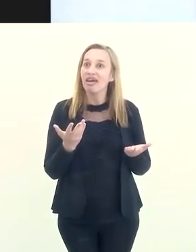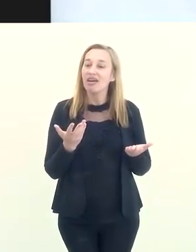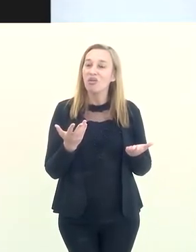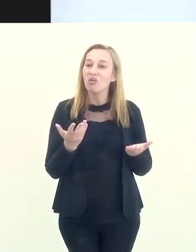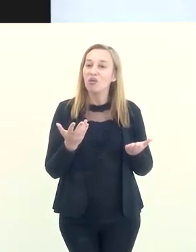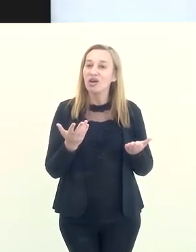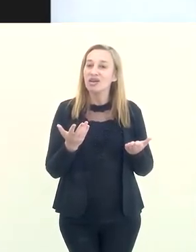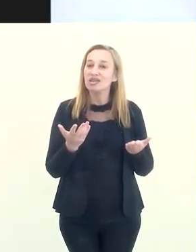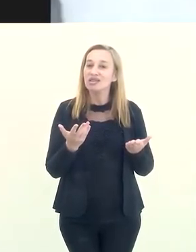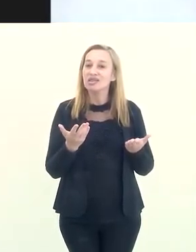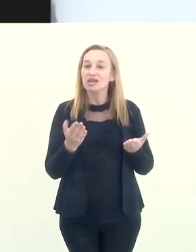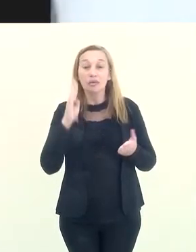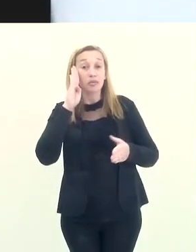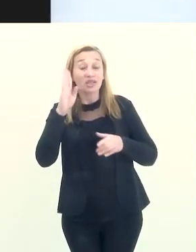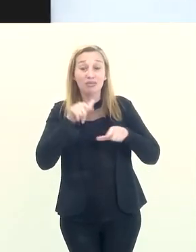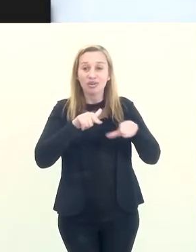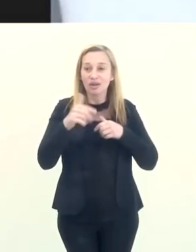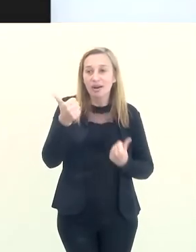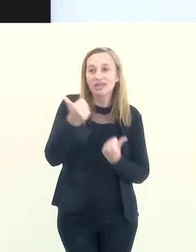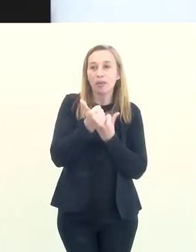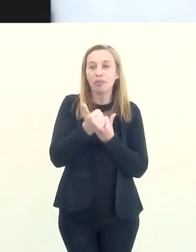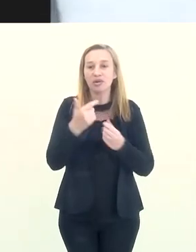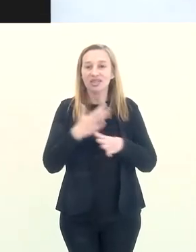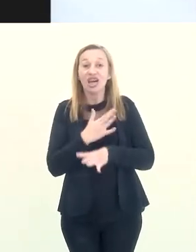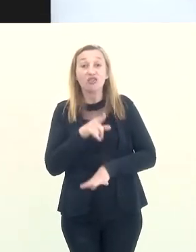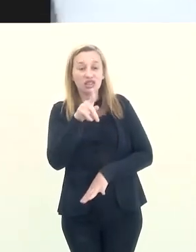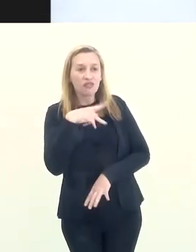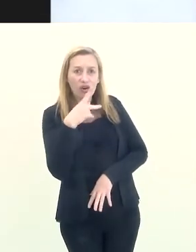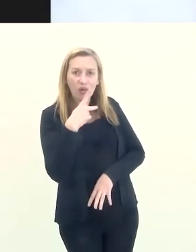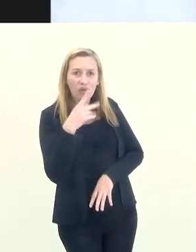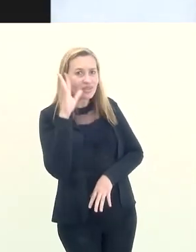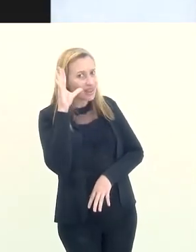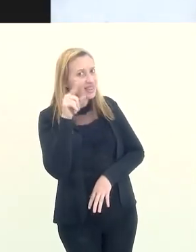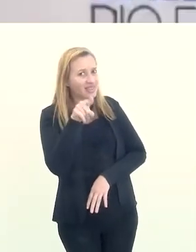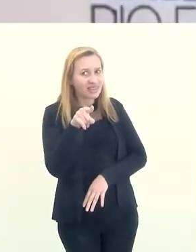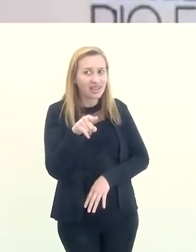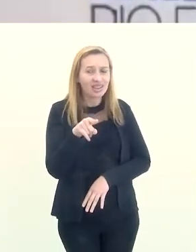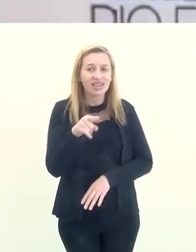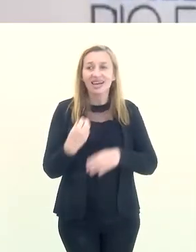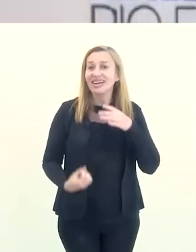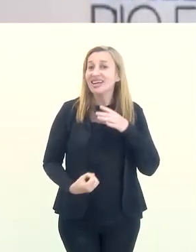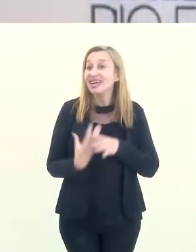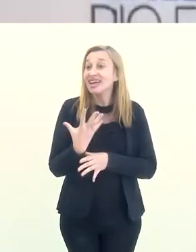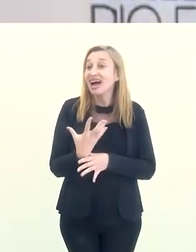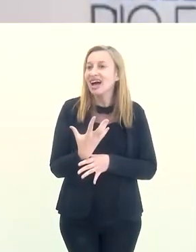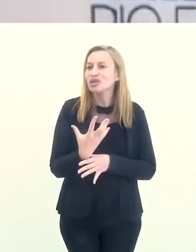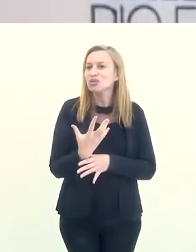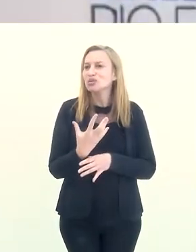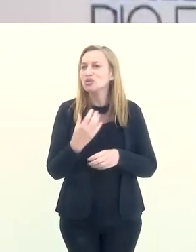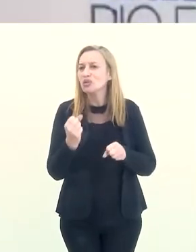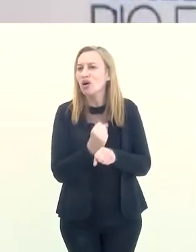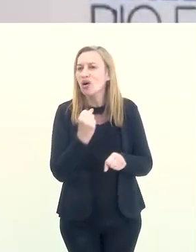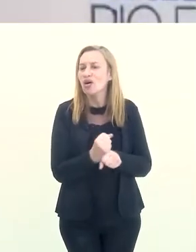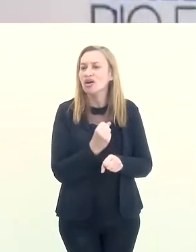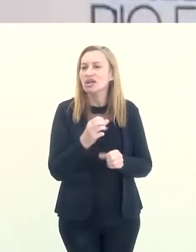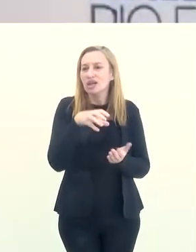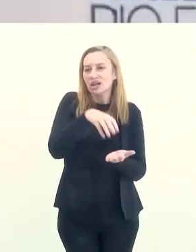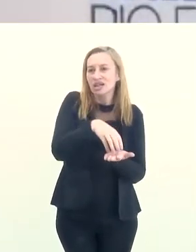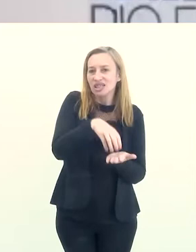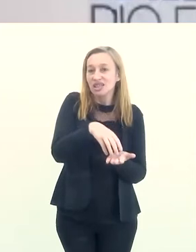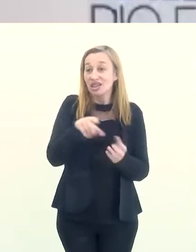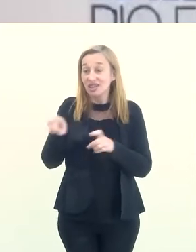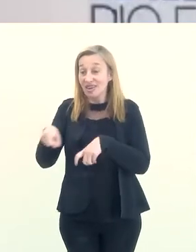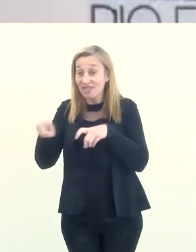essa função de âncora da cidade. Você falou uma coisa interessante, ele está sendo construído numa